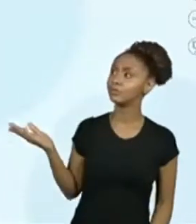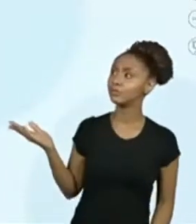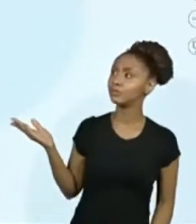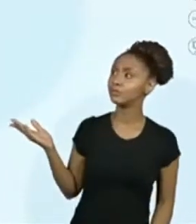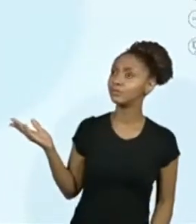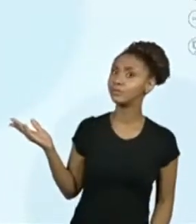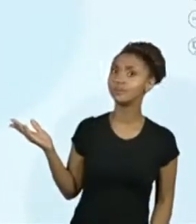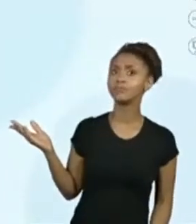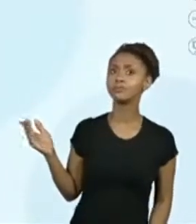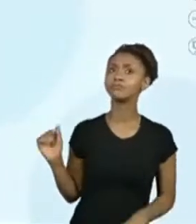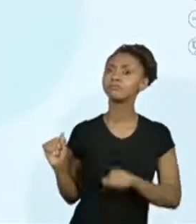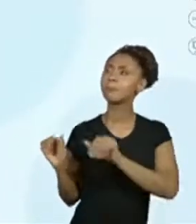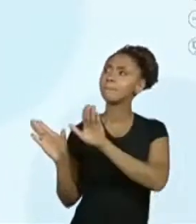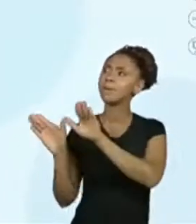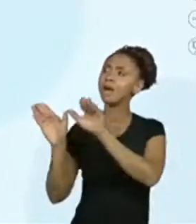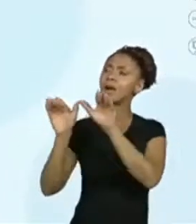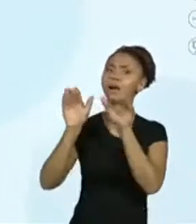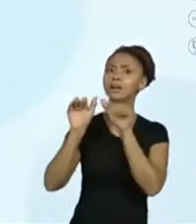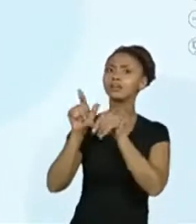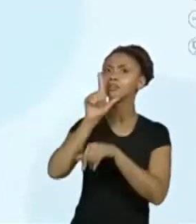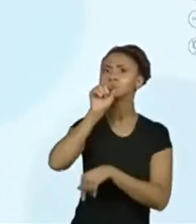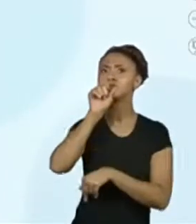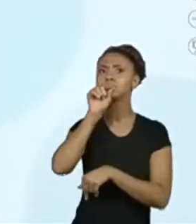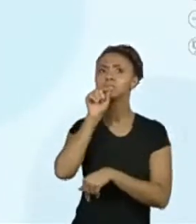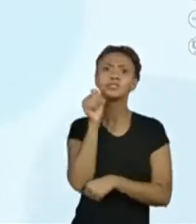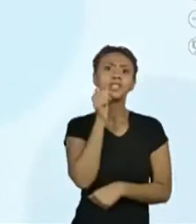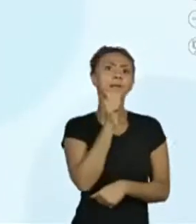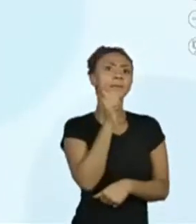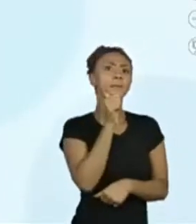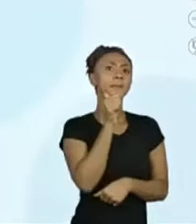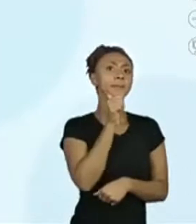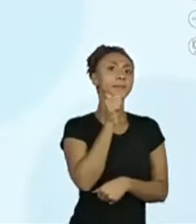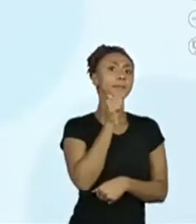uns pássaros, uma menininha.